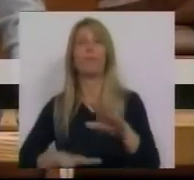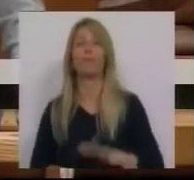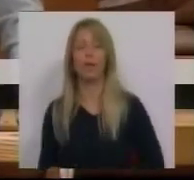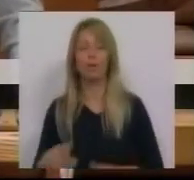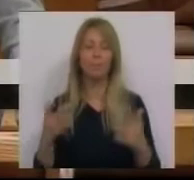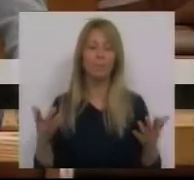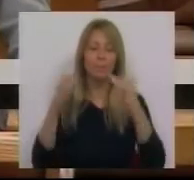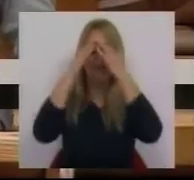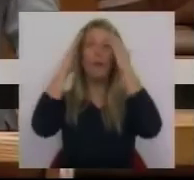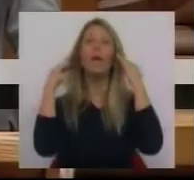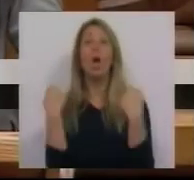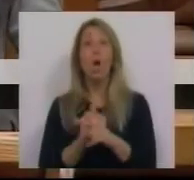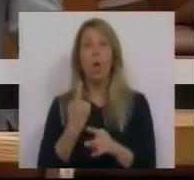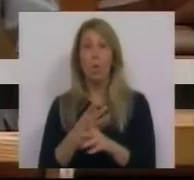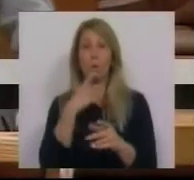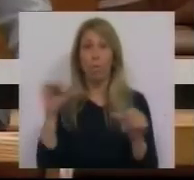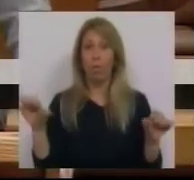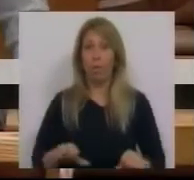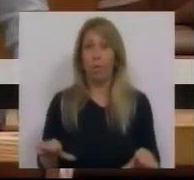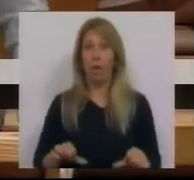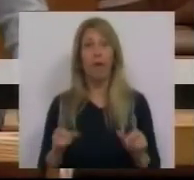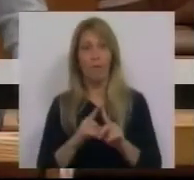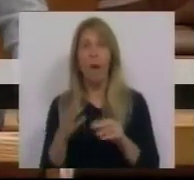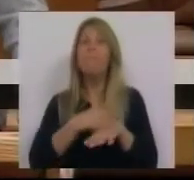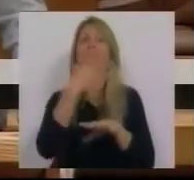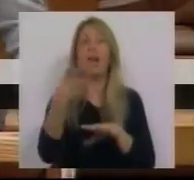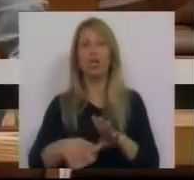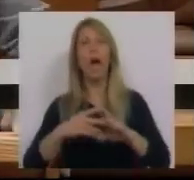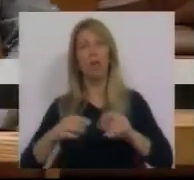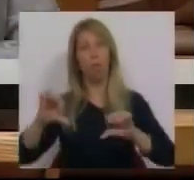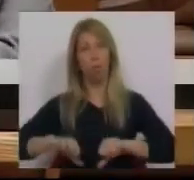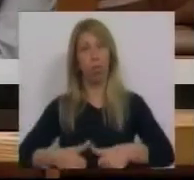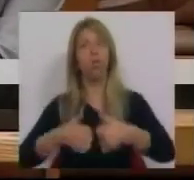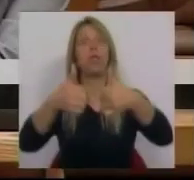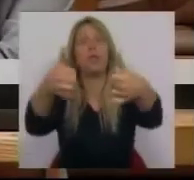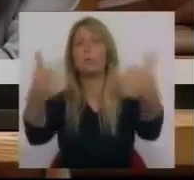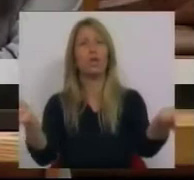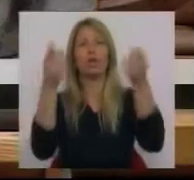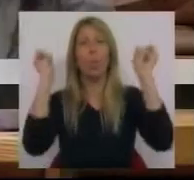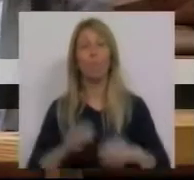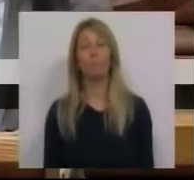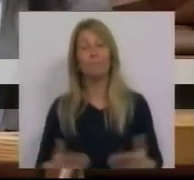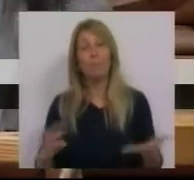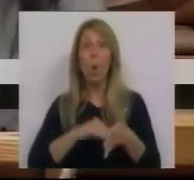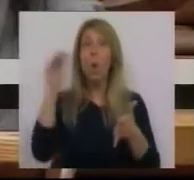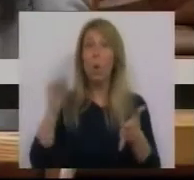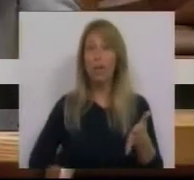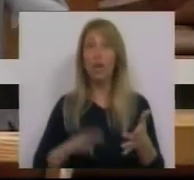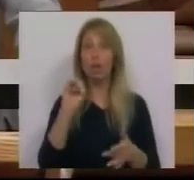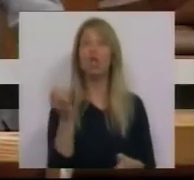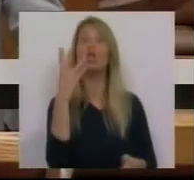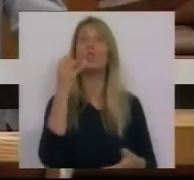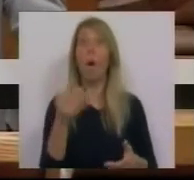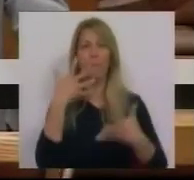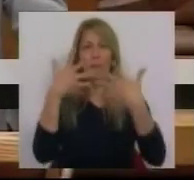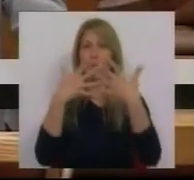o que nasce torto, torto, tarta ou nunca se endireita. Nada no processo dos contratos de swap foi transparente. A começar pelo óbvio. Pelo